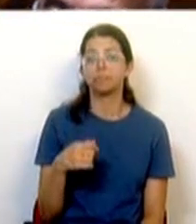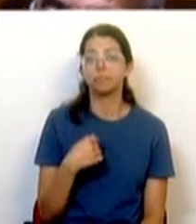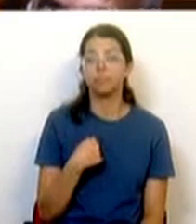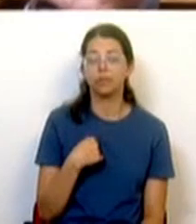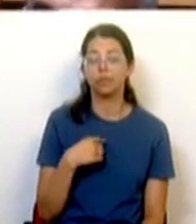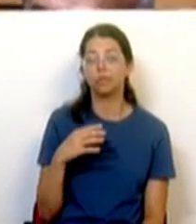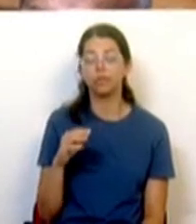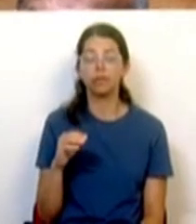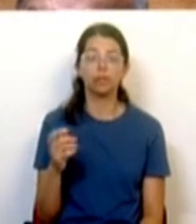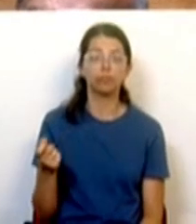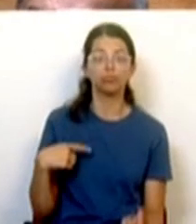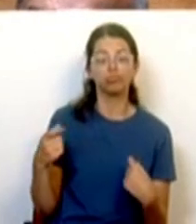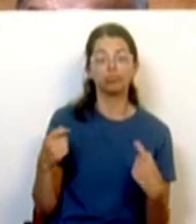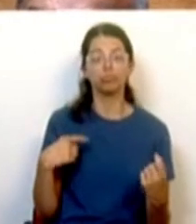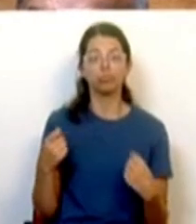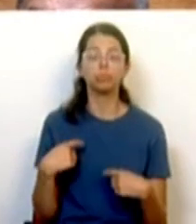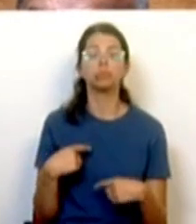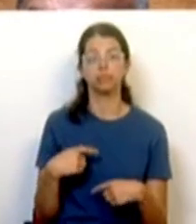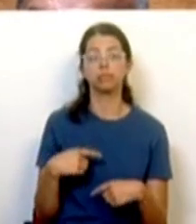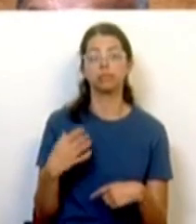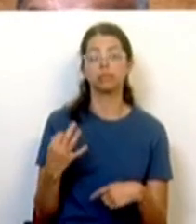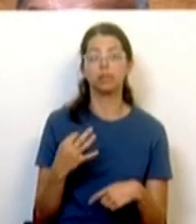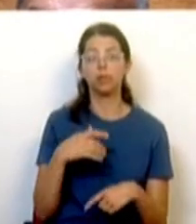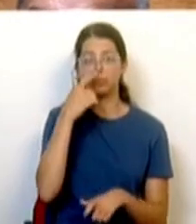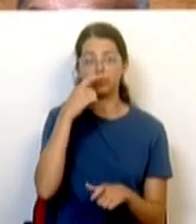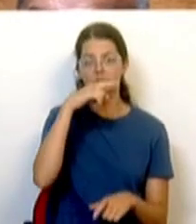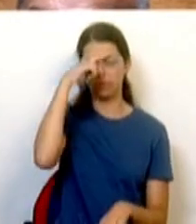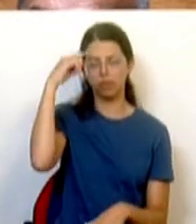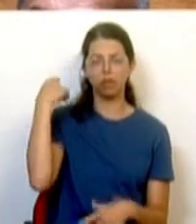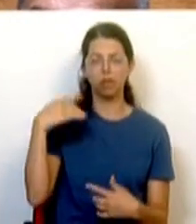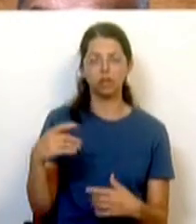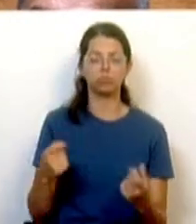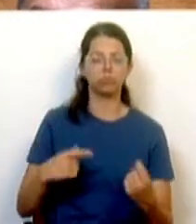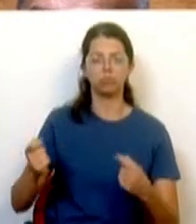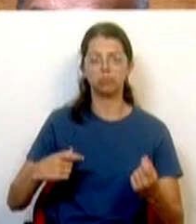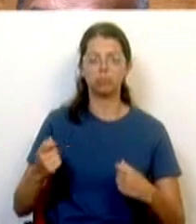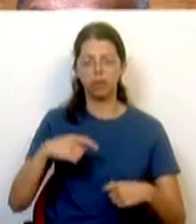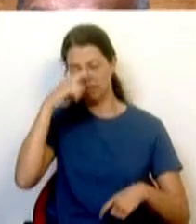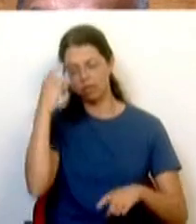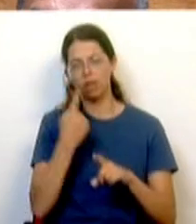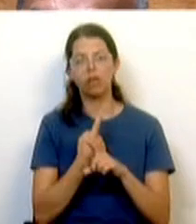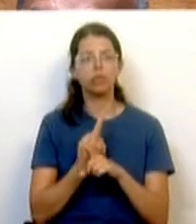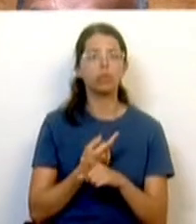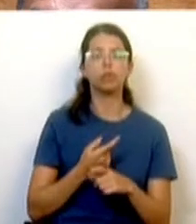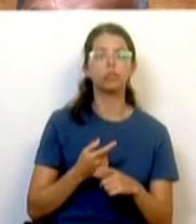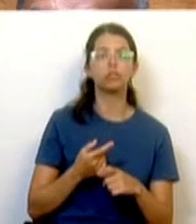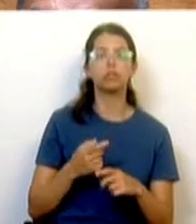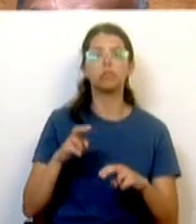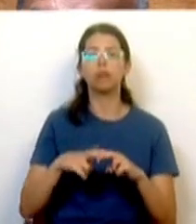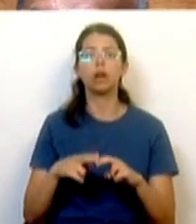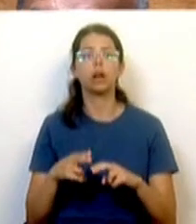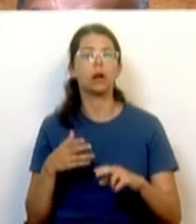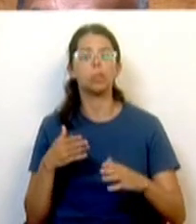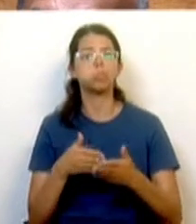SMS e contactos com dificuldades de pessoas e todos nós devemos receber contactos de pessoas que não conseguem ter acesso a uma vaga numa